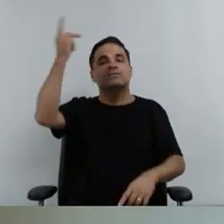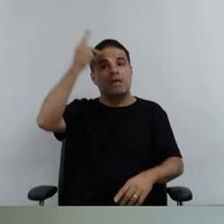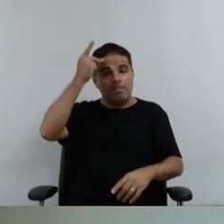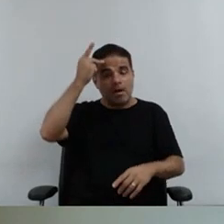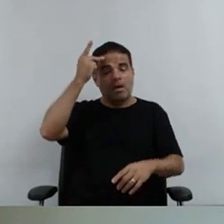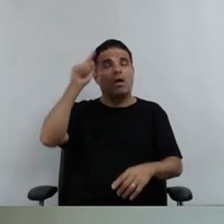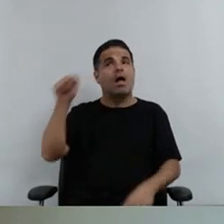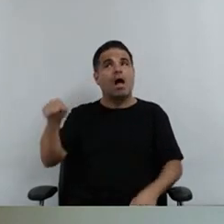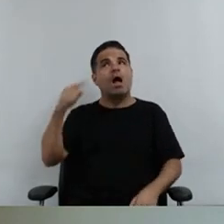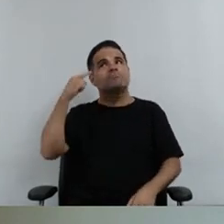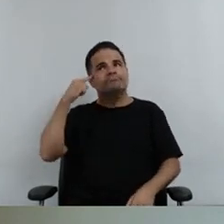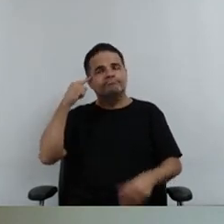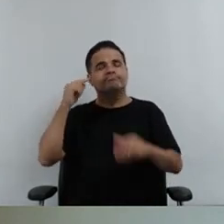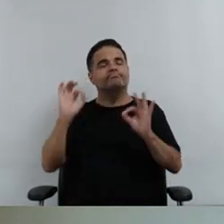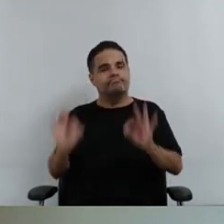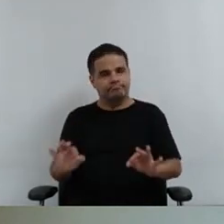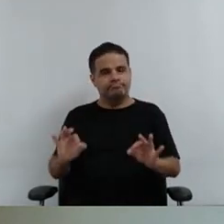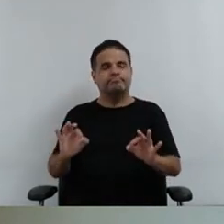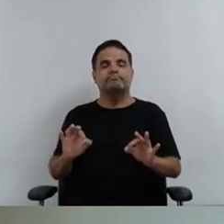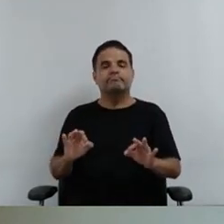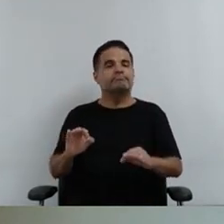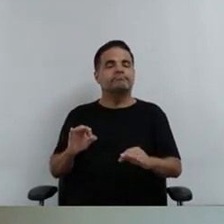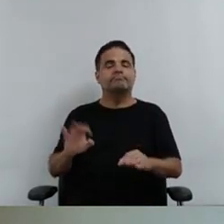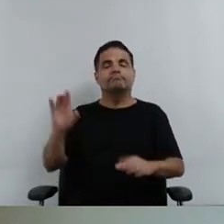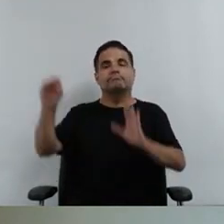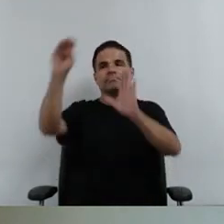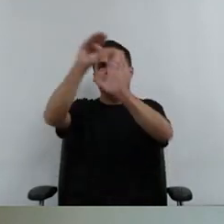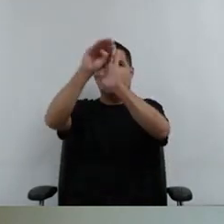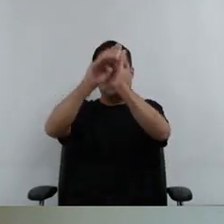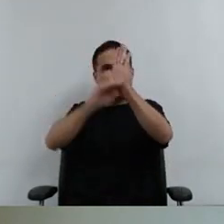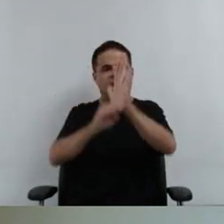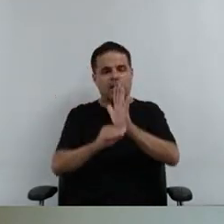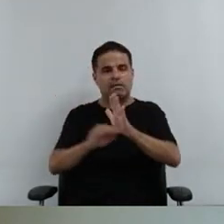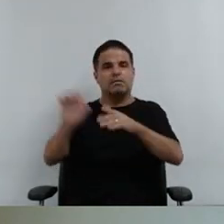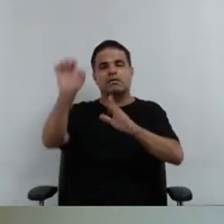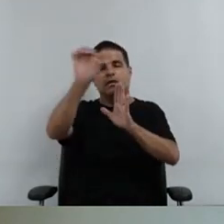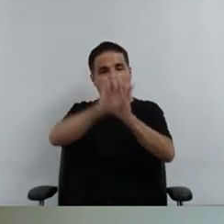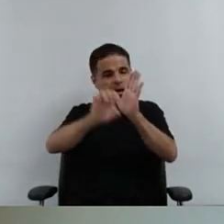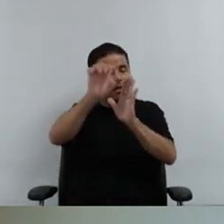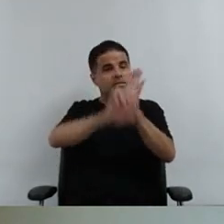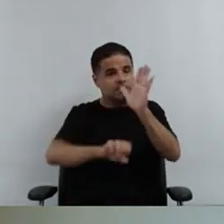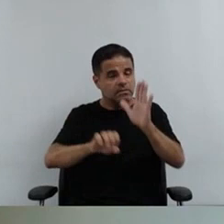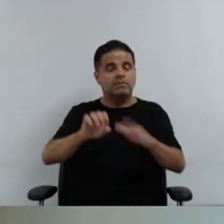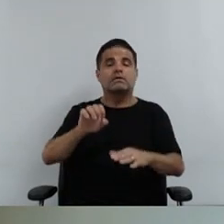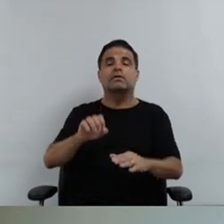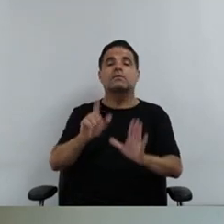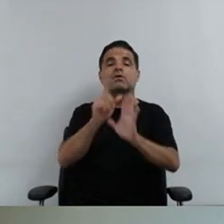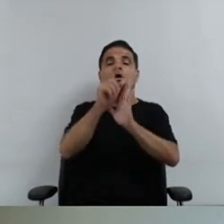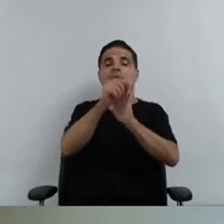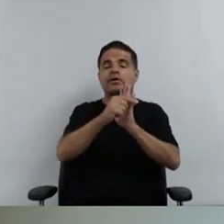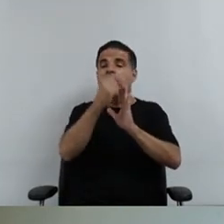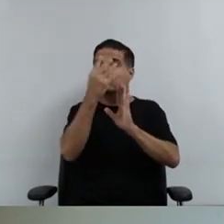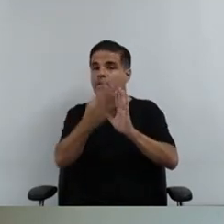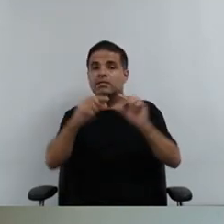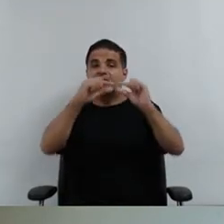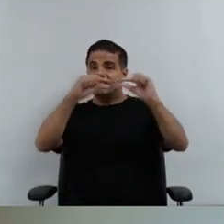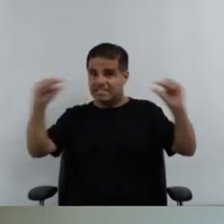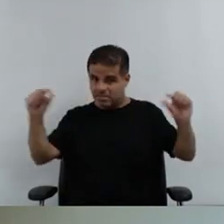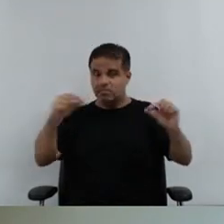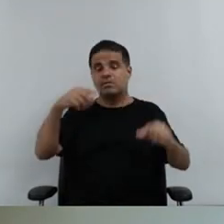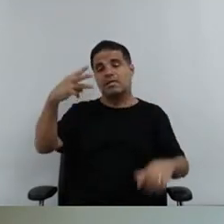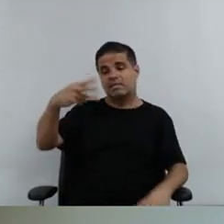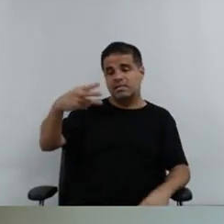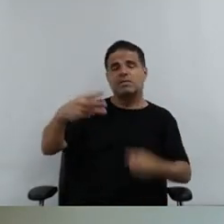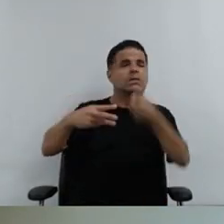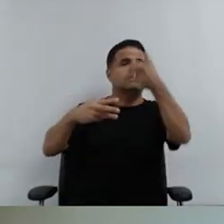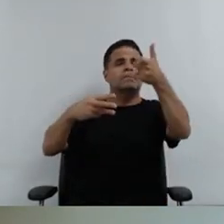quaduna, inclusive, com uma das diretrizes do Estatuto da Igualdade Racial, no artigo 4º, inciso 3º, que fala sobre